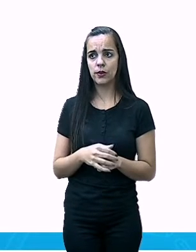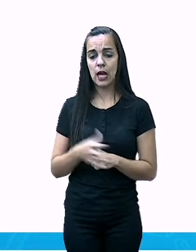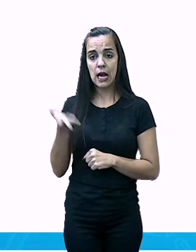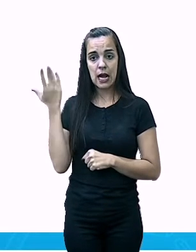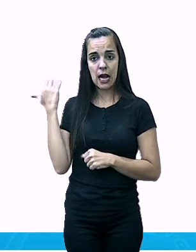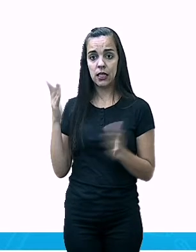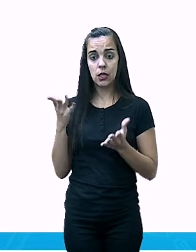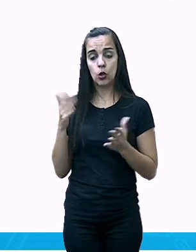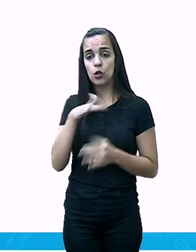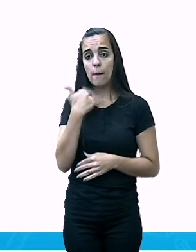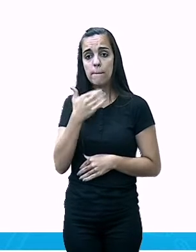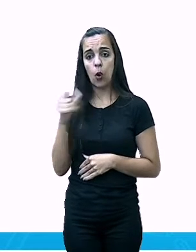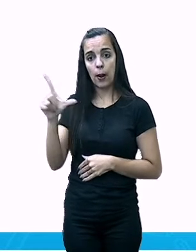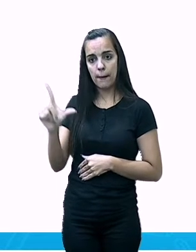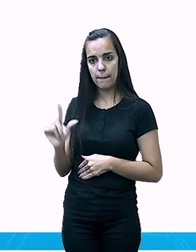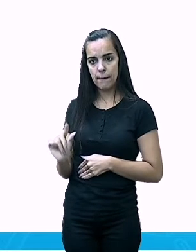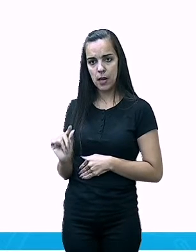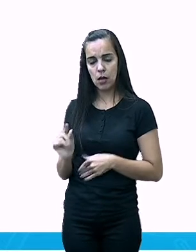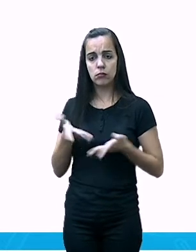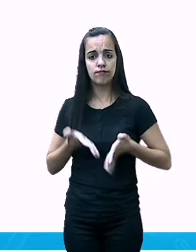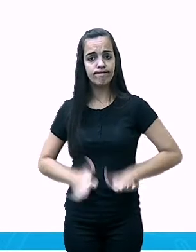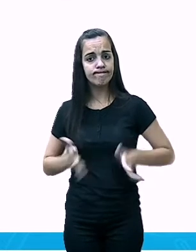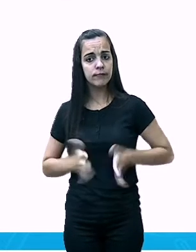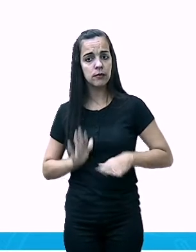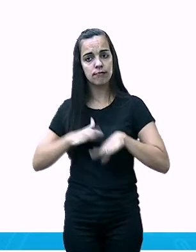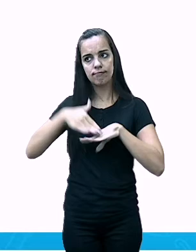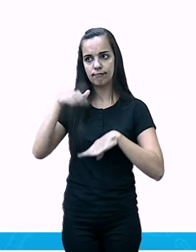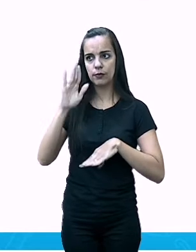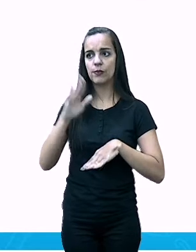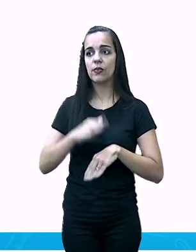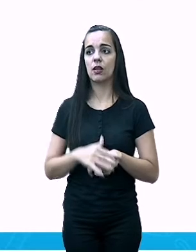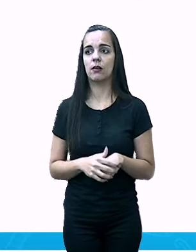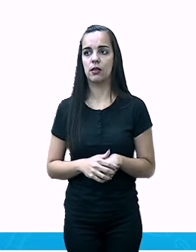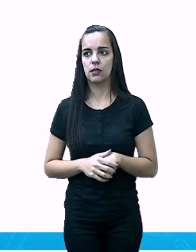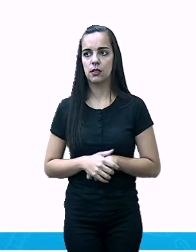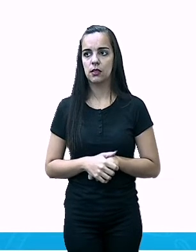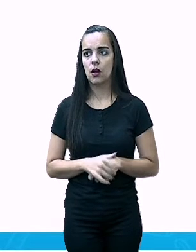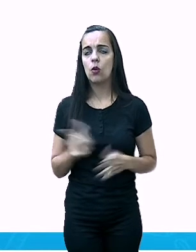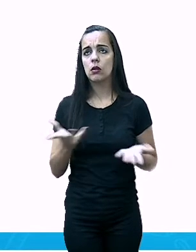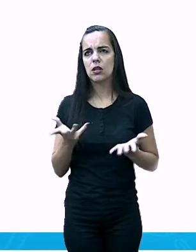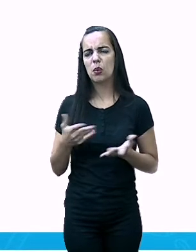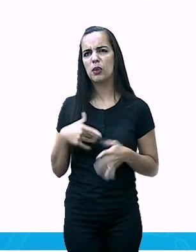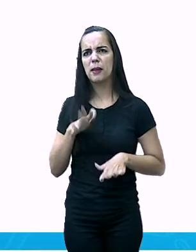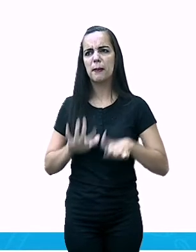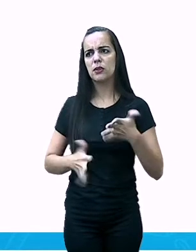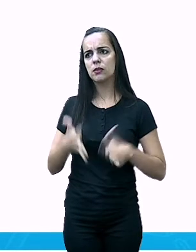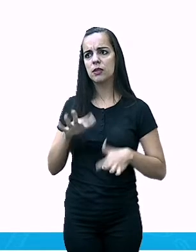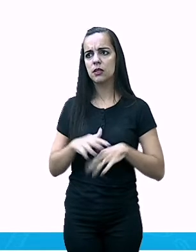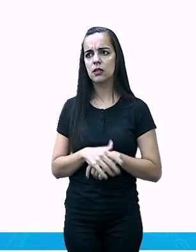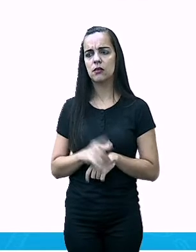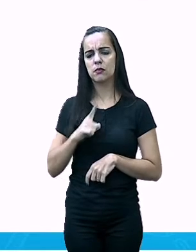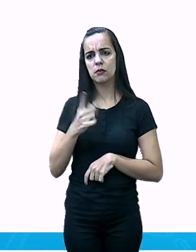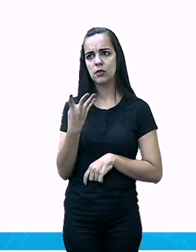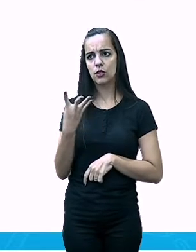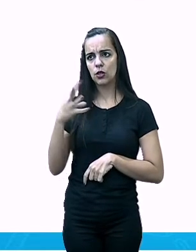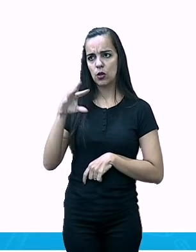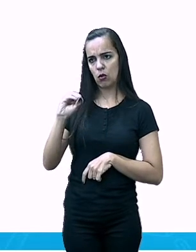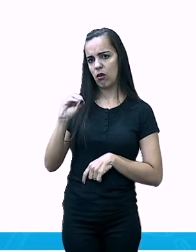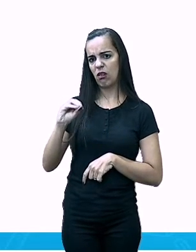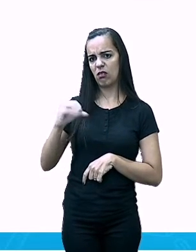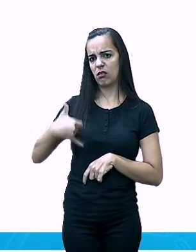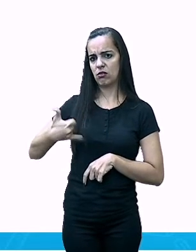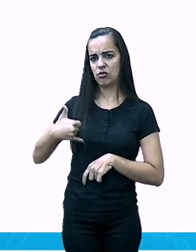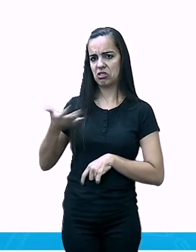menos. Tanto é que no passado as pessoas se aposentavam aos 40 anos de idade.